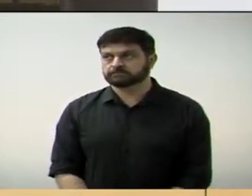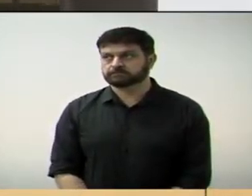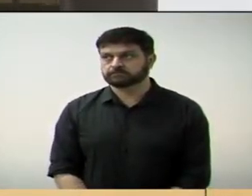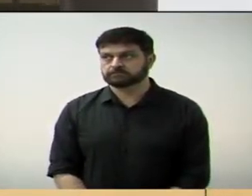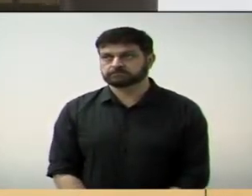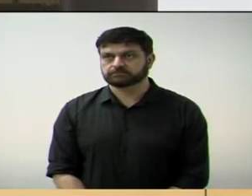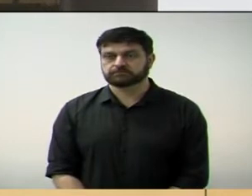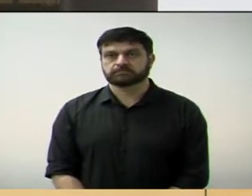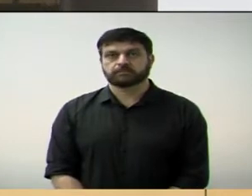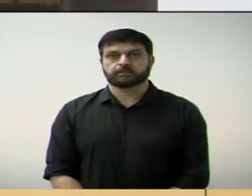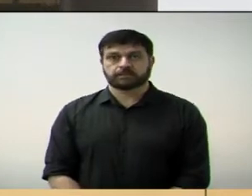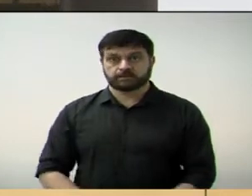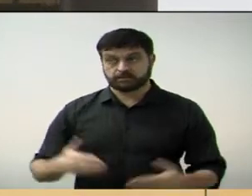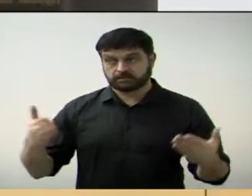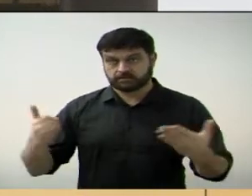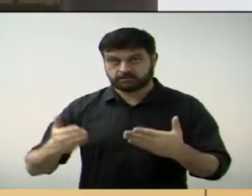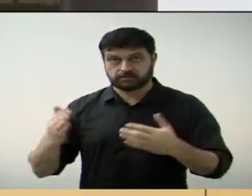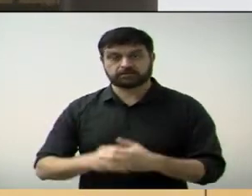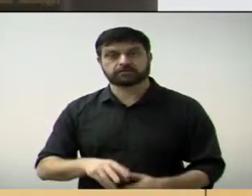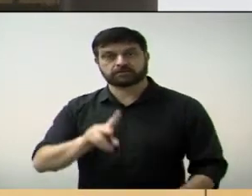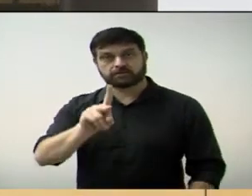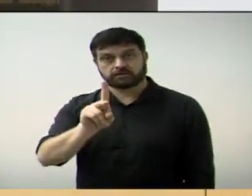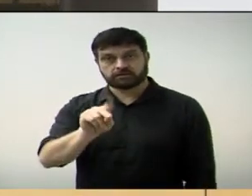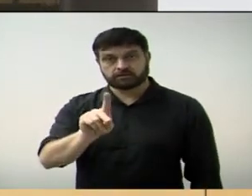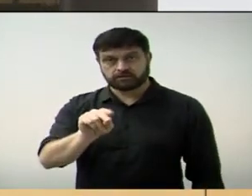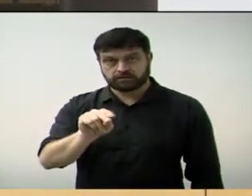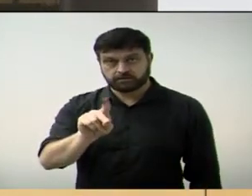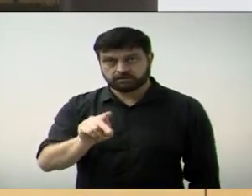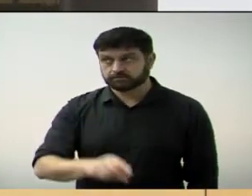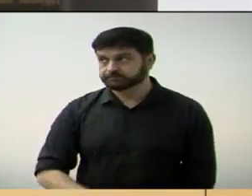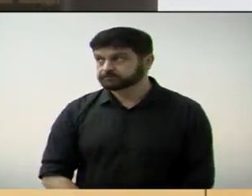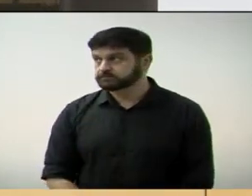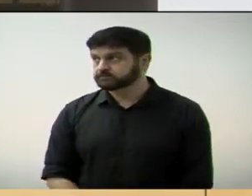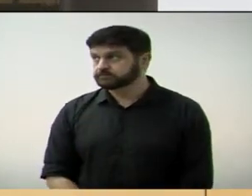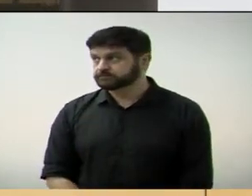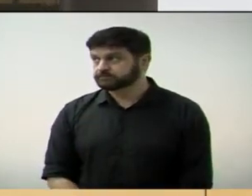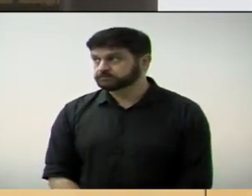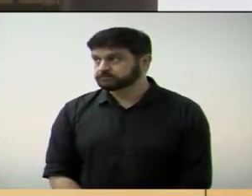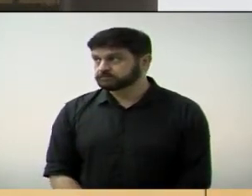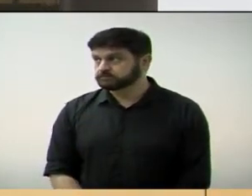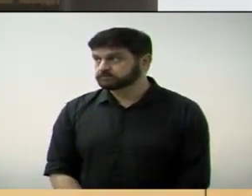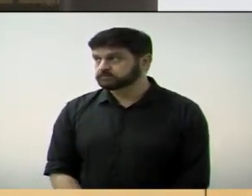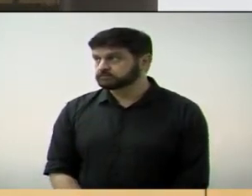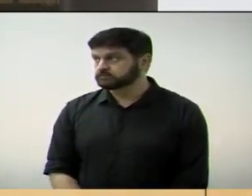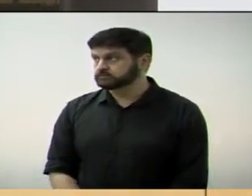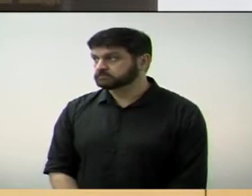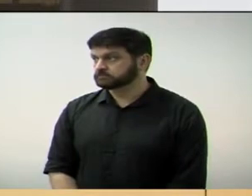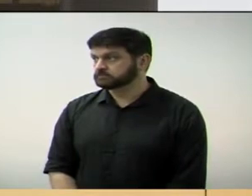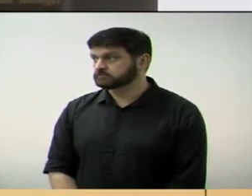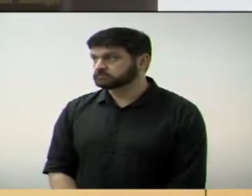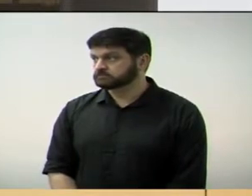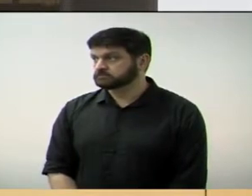Com a palavra o vereador Kiko Meschiati. O senhor tem dois minutos, está, vereador?